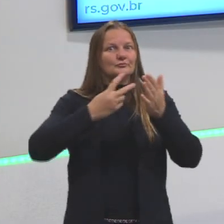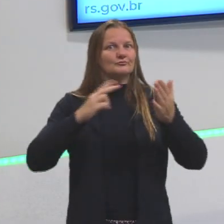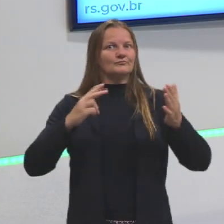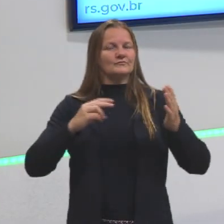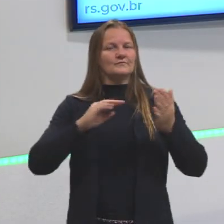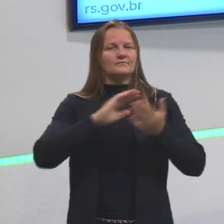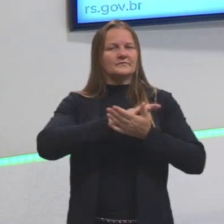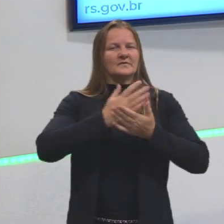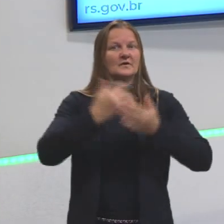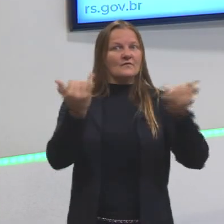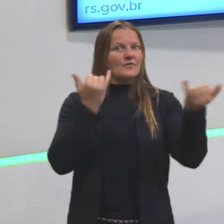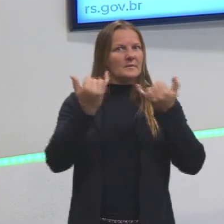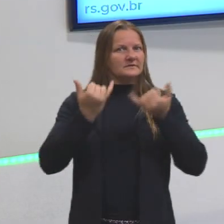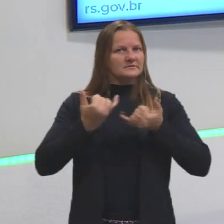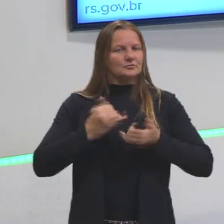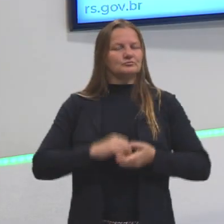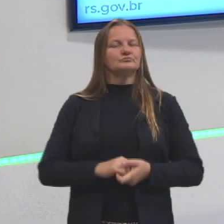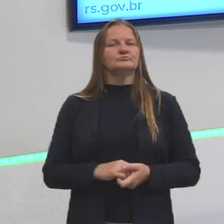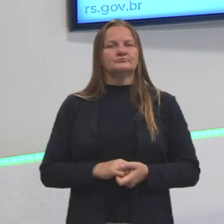essa informação.